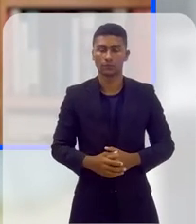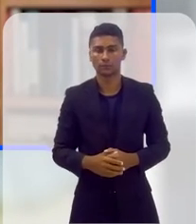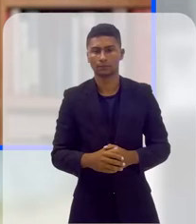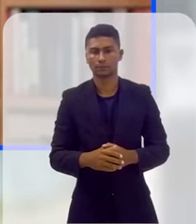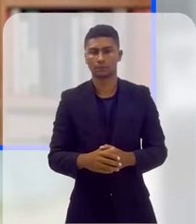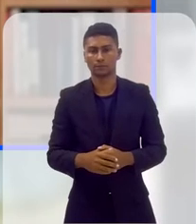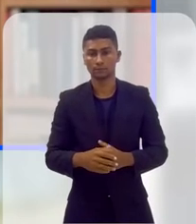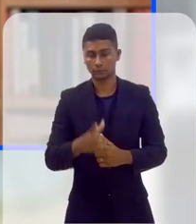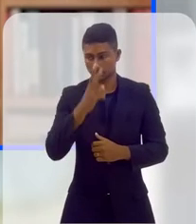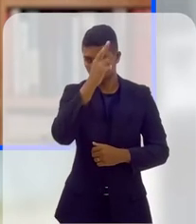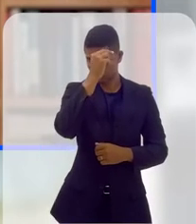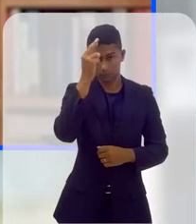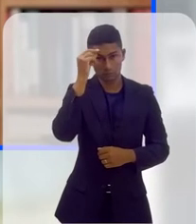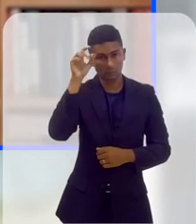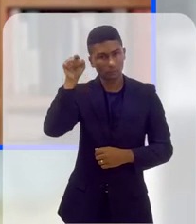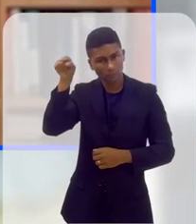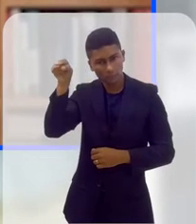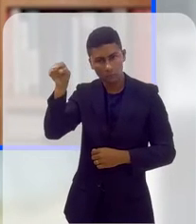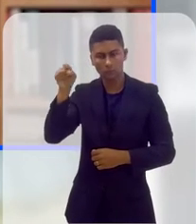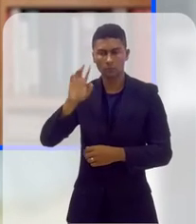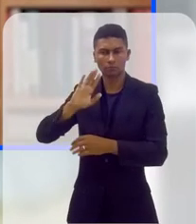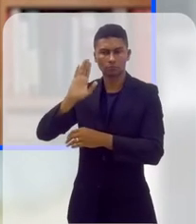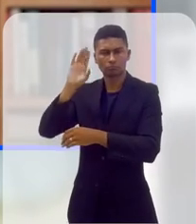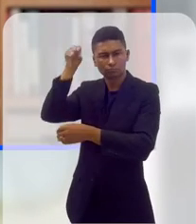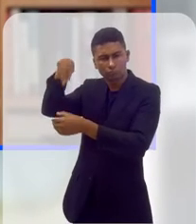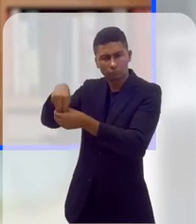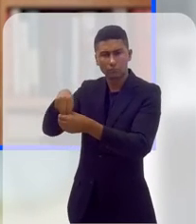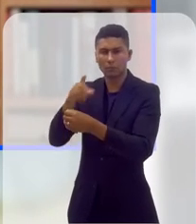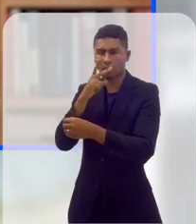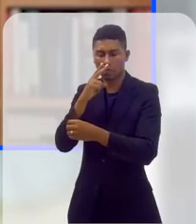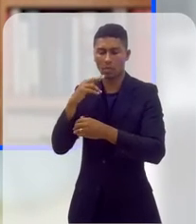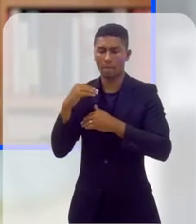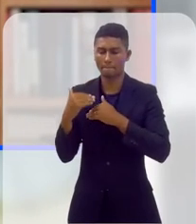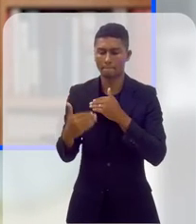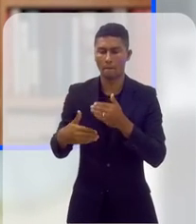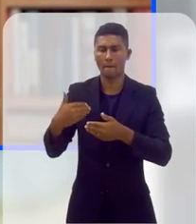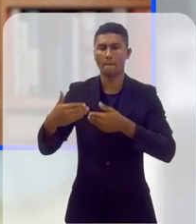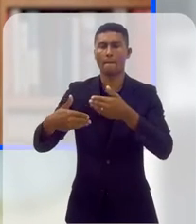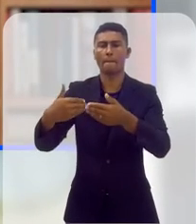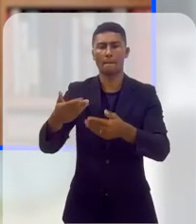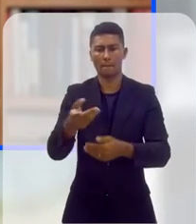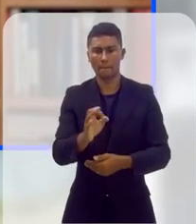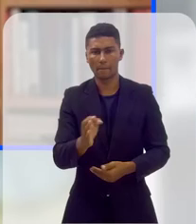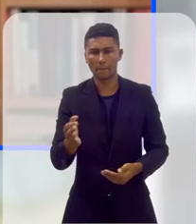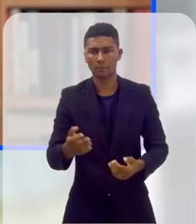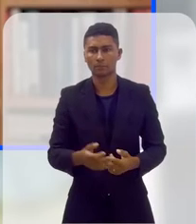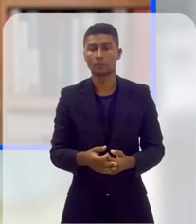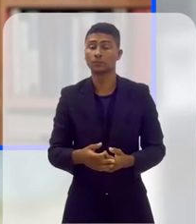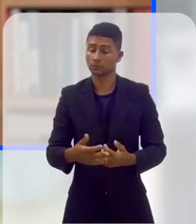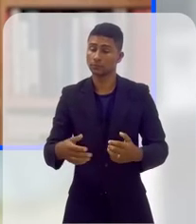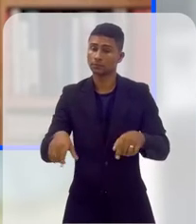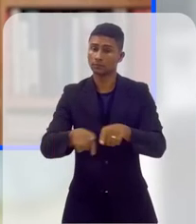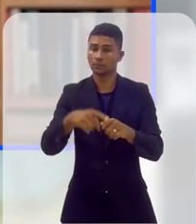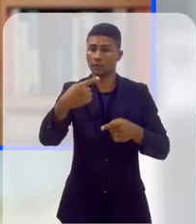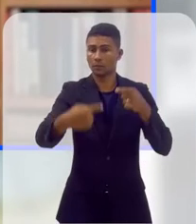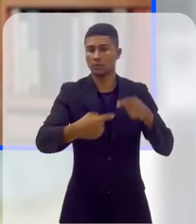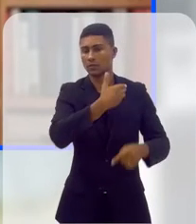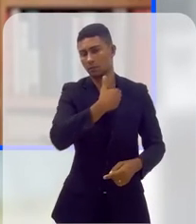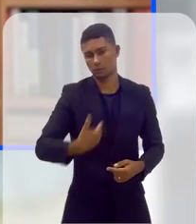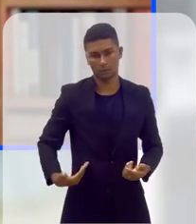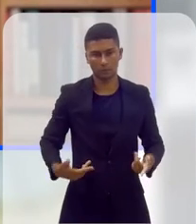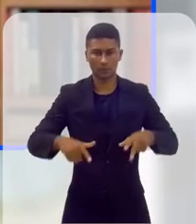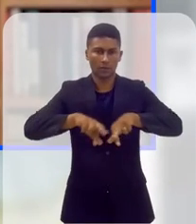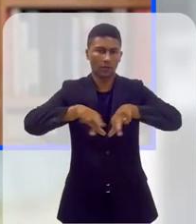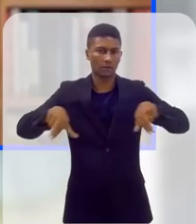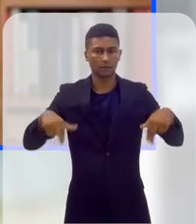públicas no município de Niterói. Niterói teve como uma das vereadoras mais votadas uma